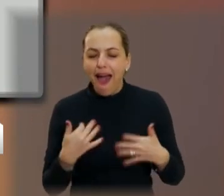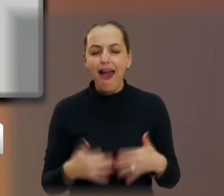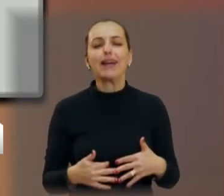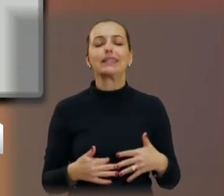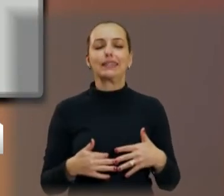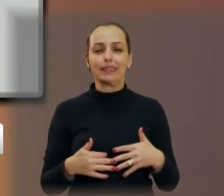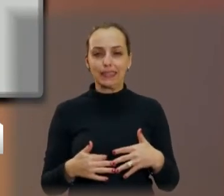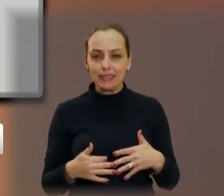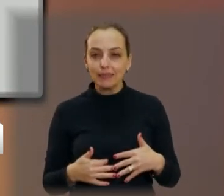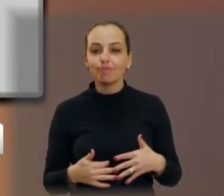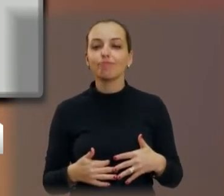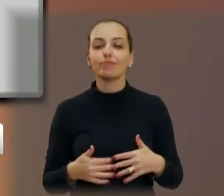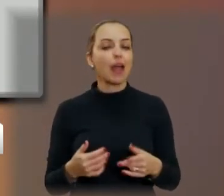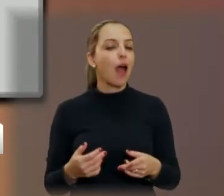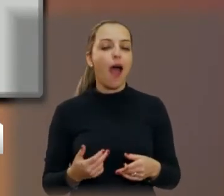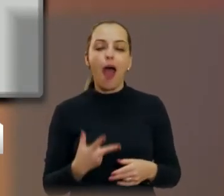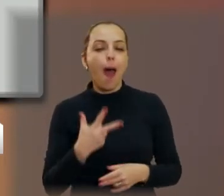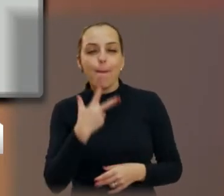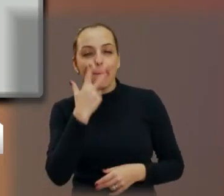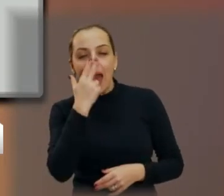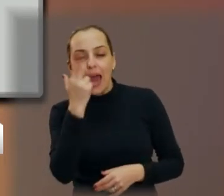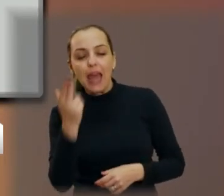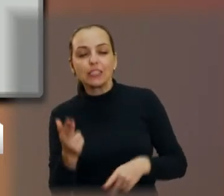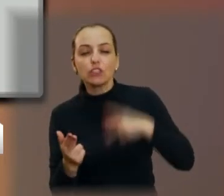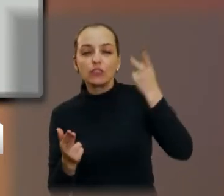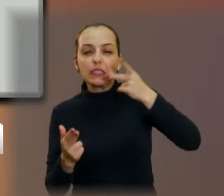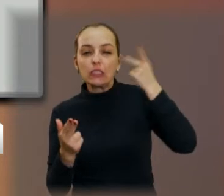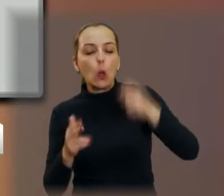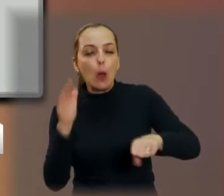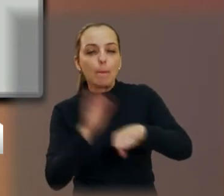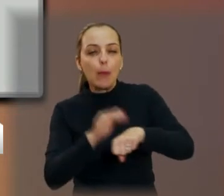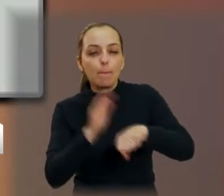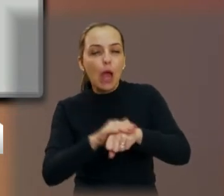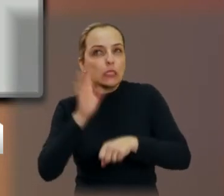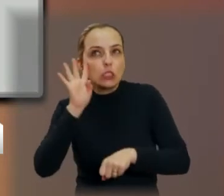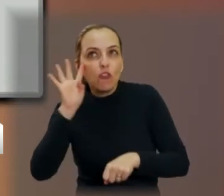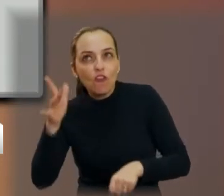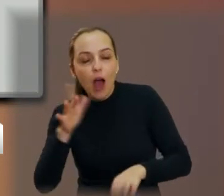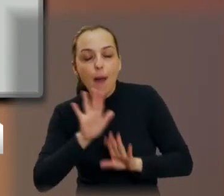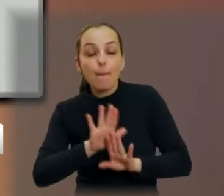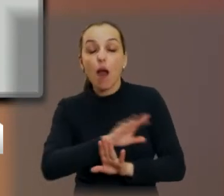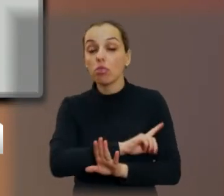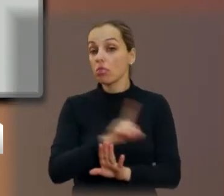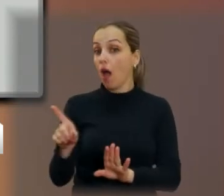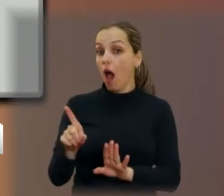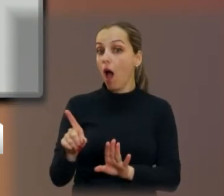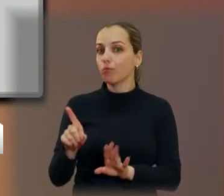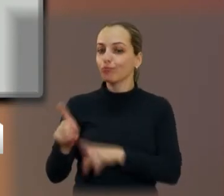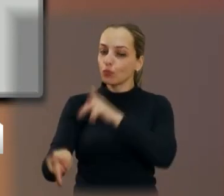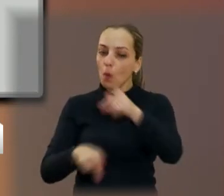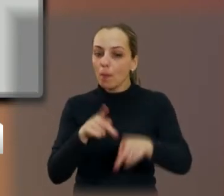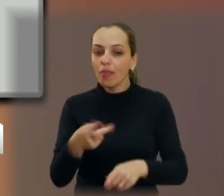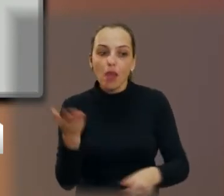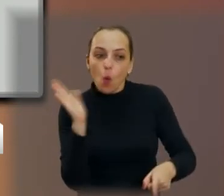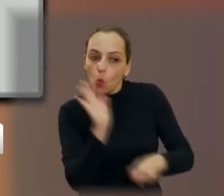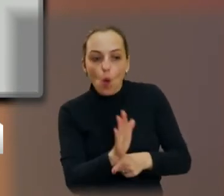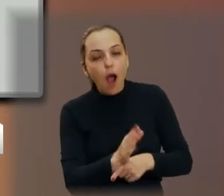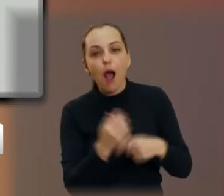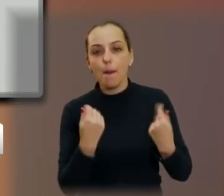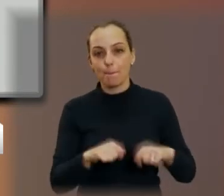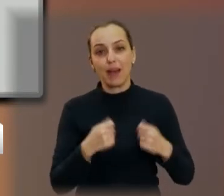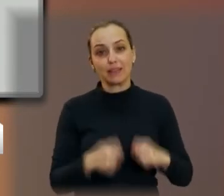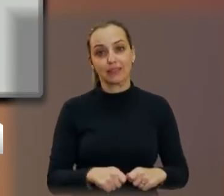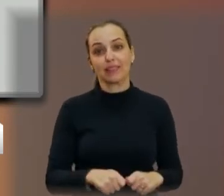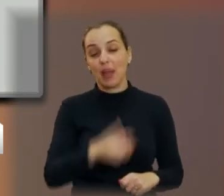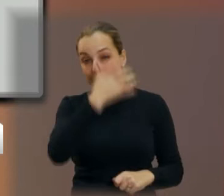fica na mão dos vereadores, mas não é. A população também precisa ajudar. A gente vê que, infelizmente, tem gente que coloca fogo para brincar. E isso não é